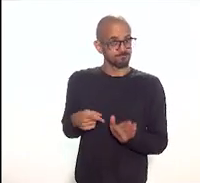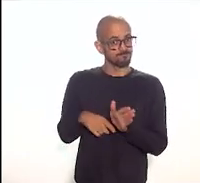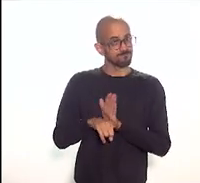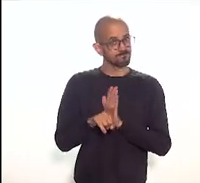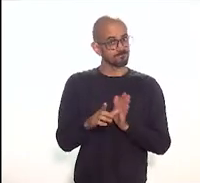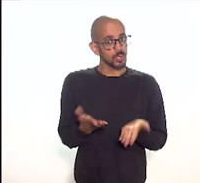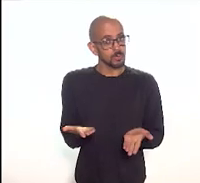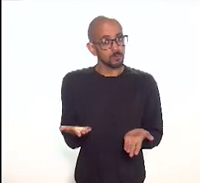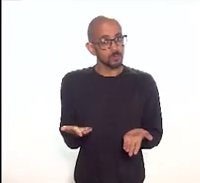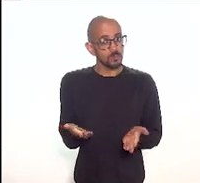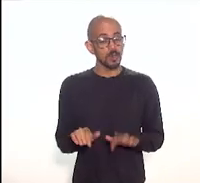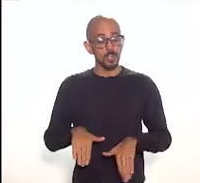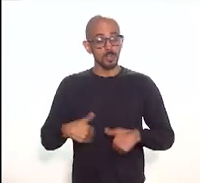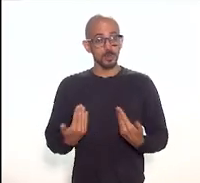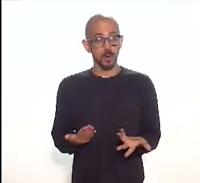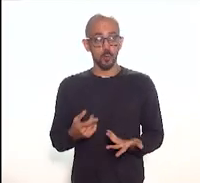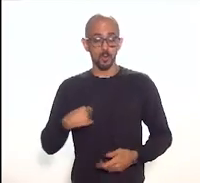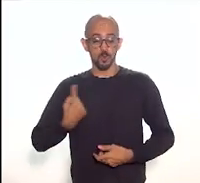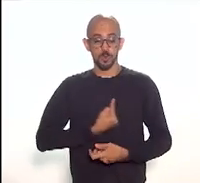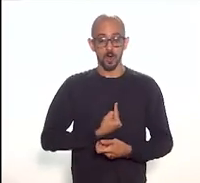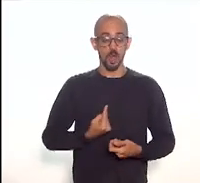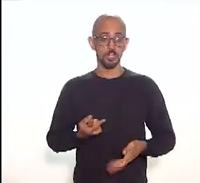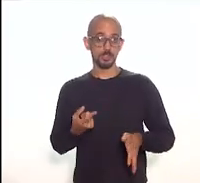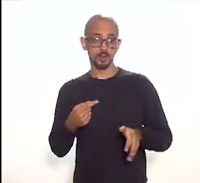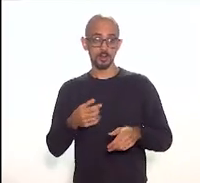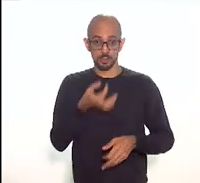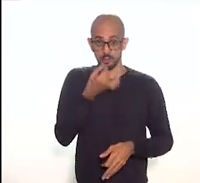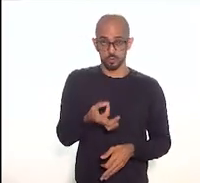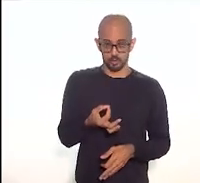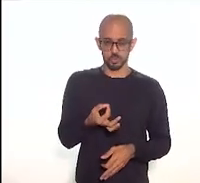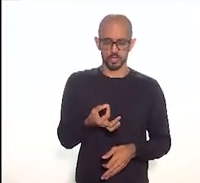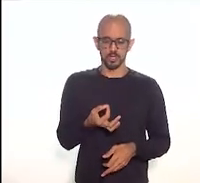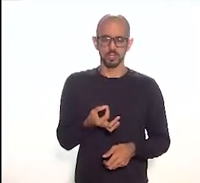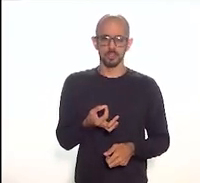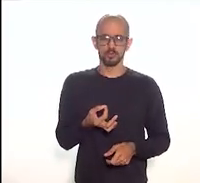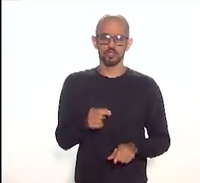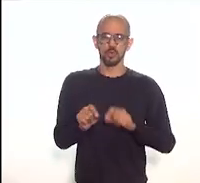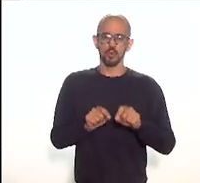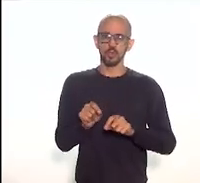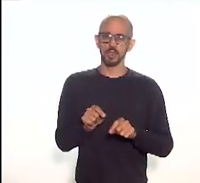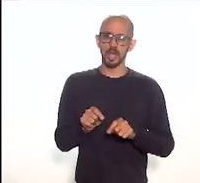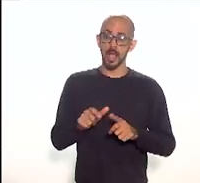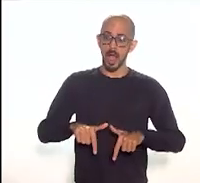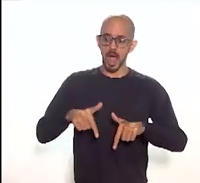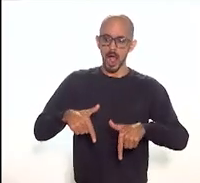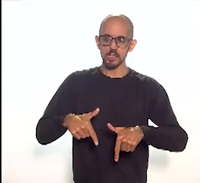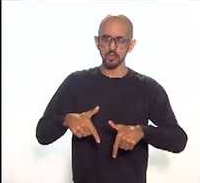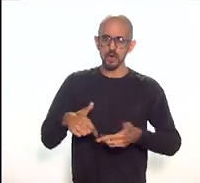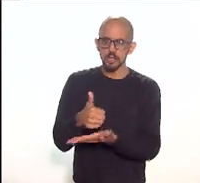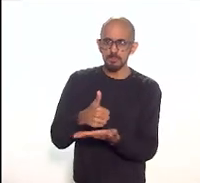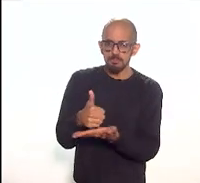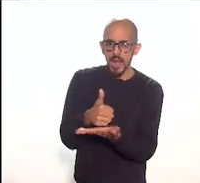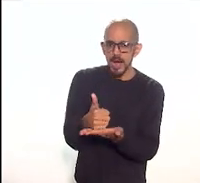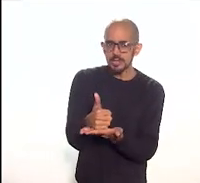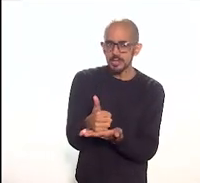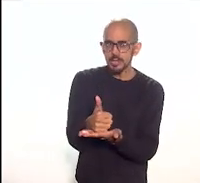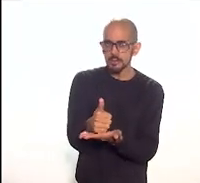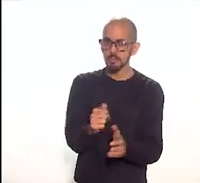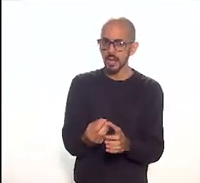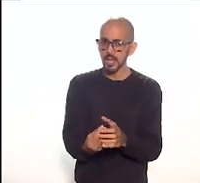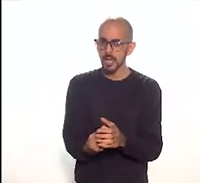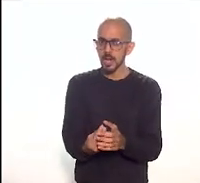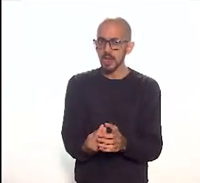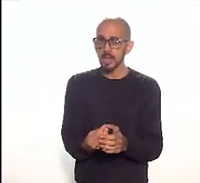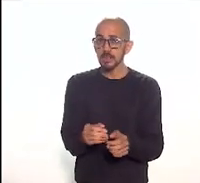sugerimos que se estabeleça no projeto ainda em discussão ações mínimas que possam definir a origem desses recursos